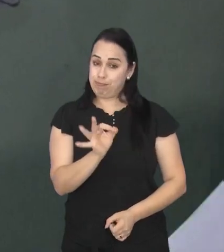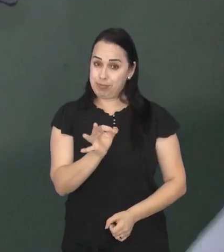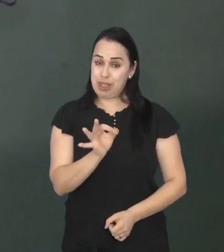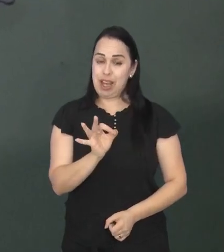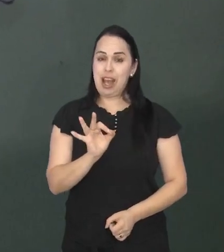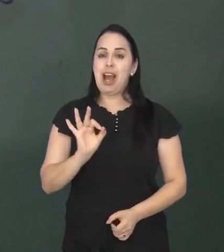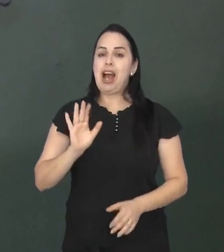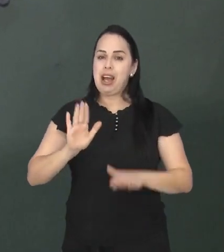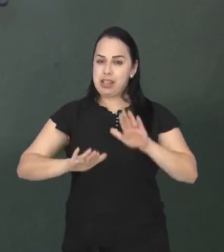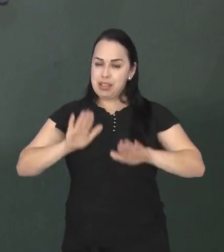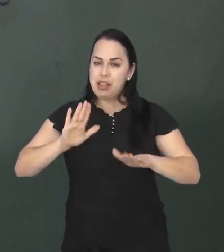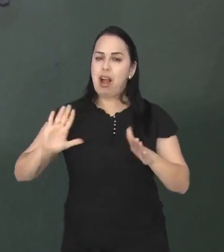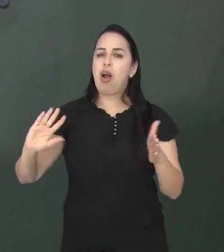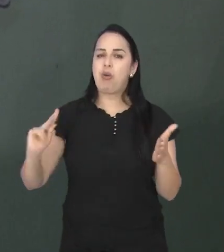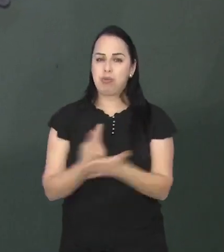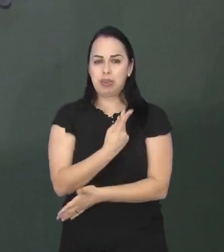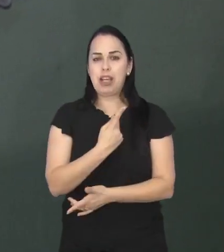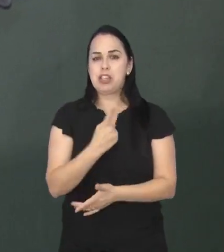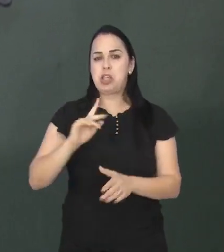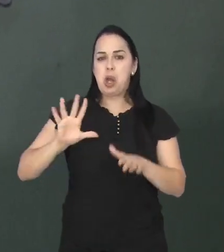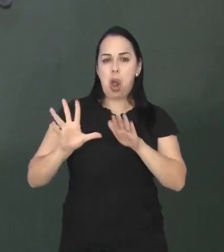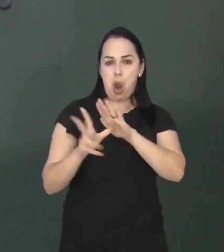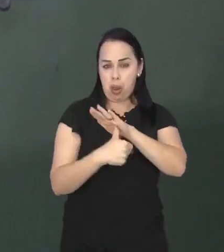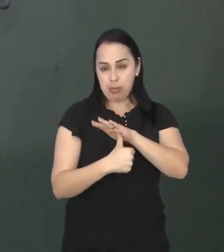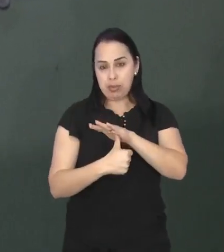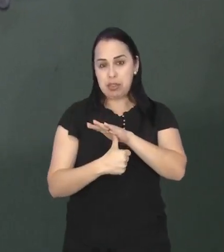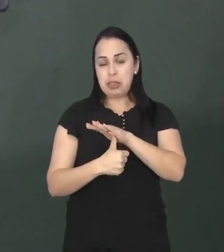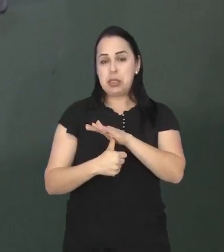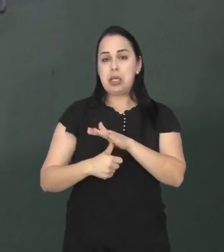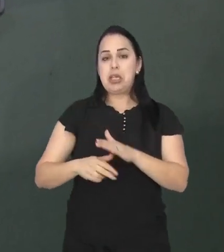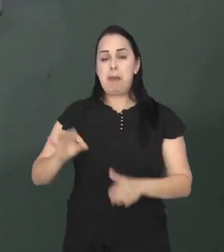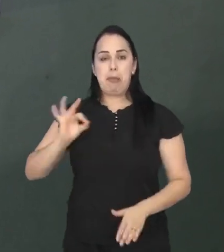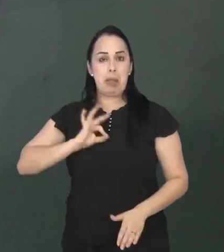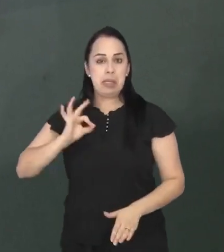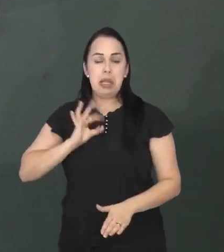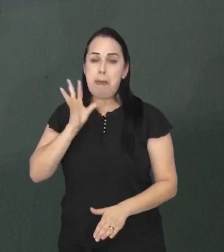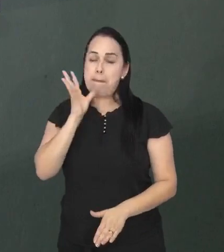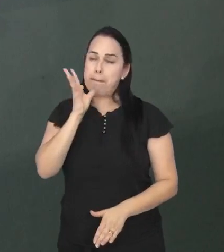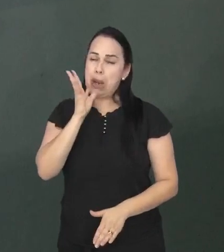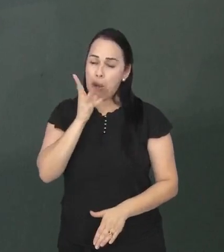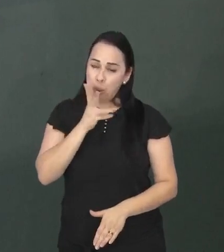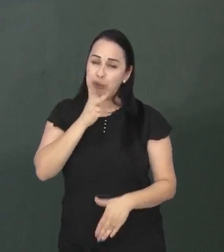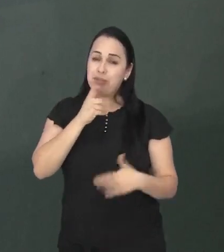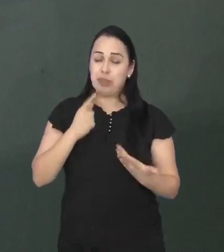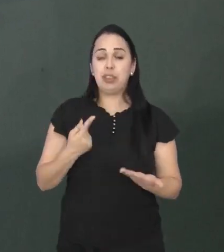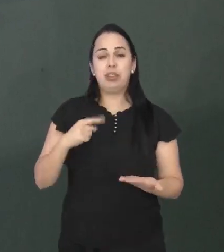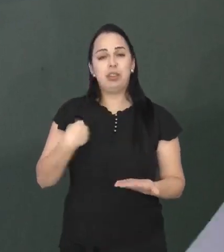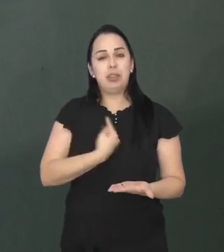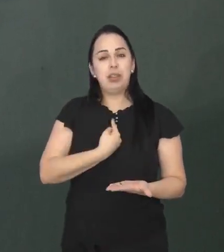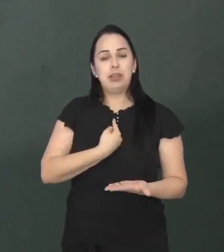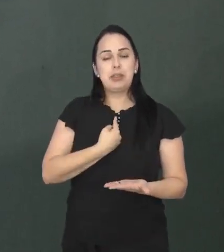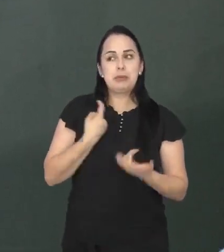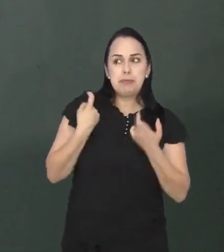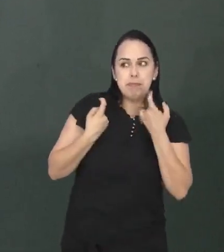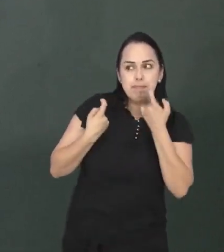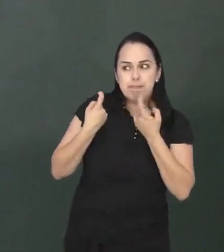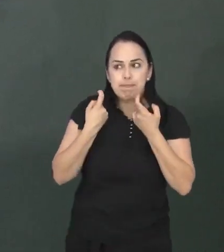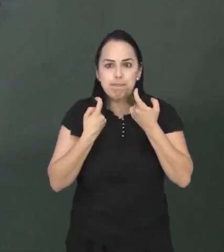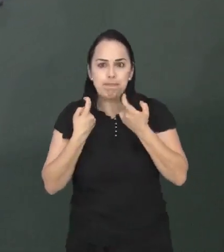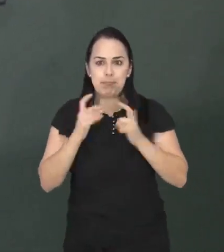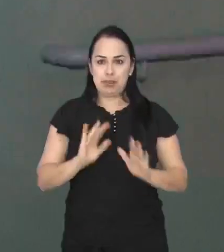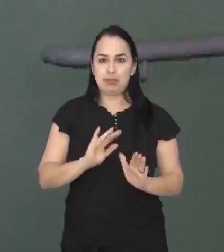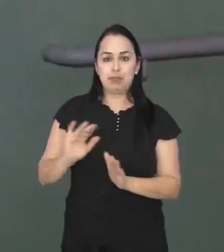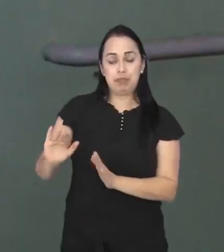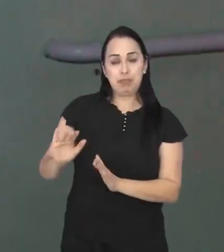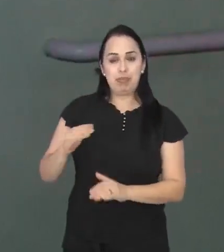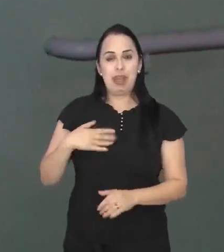às vezes, acontece muito assalto, e, às vezes, as viaturas demoram um pouco para aparecer. Então, assim, a gente vem e fica com um pouco de